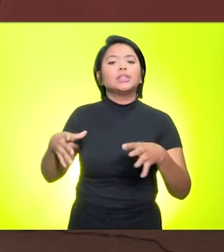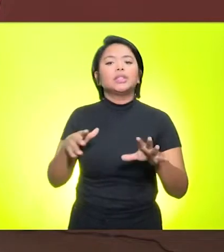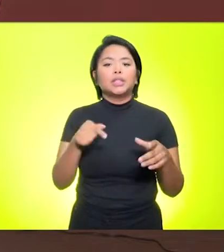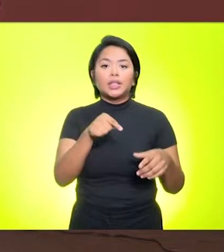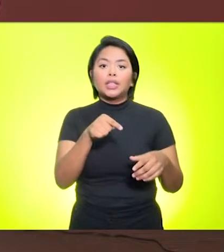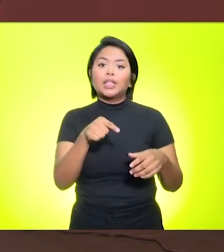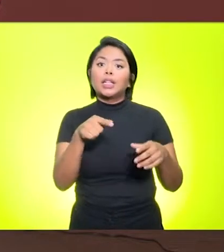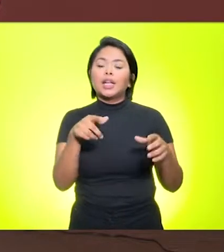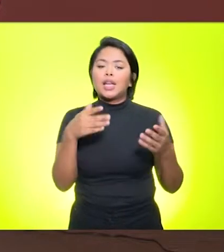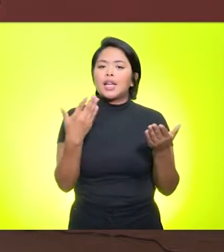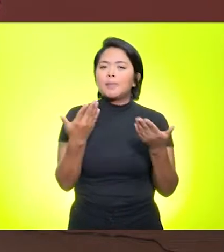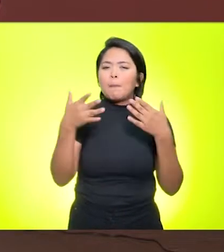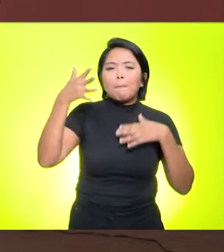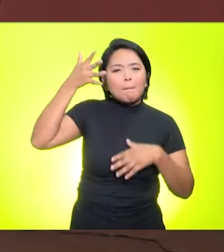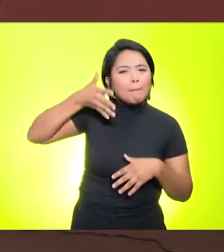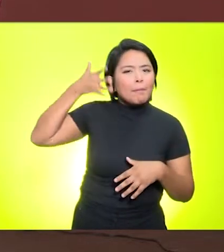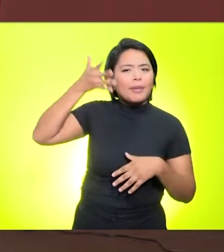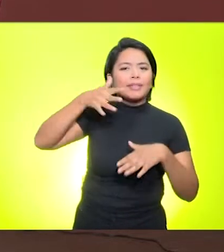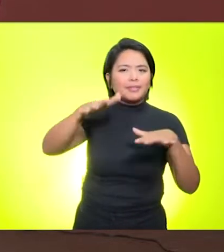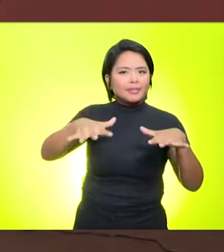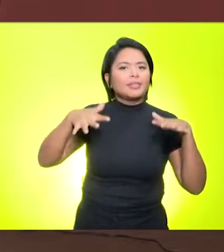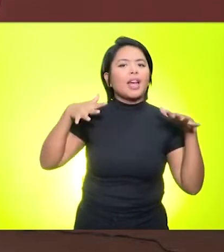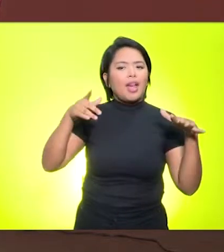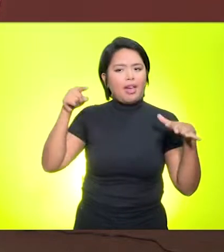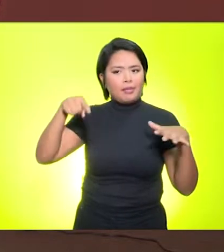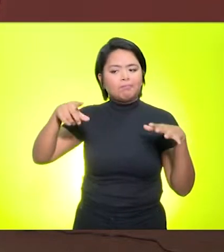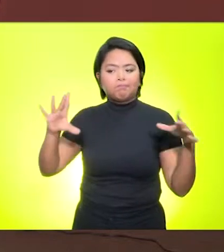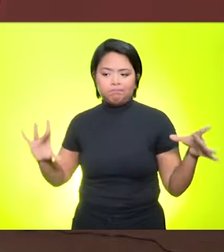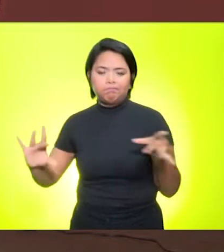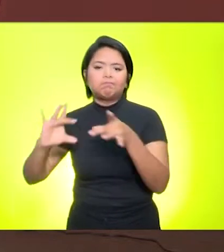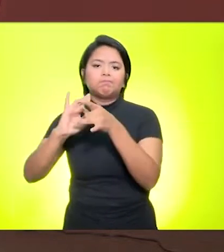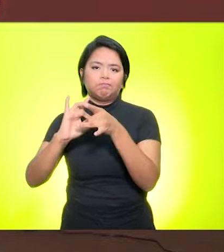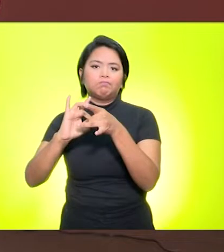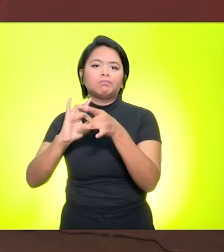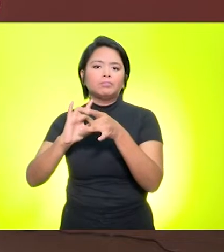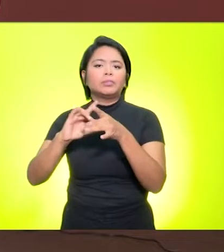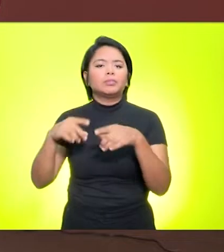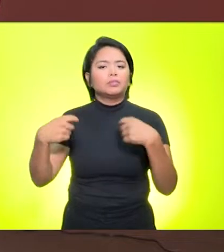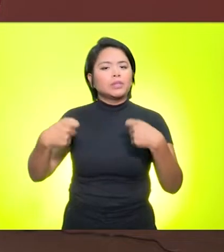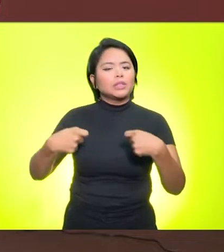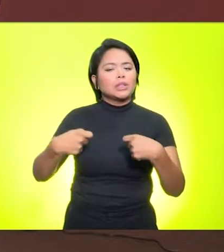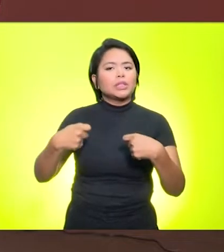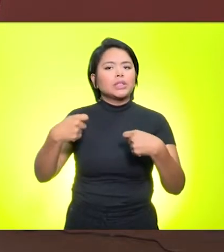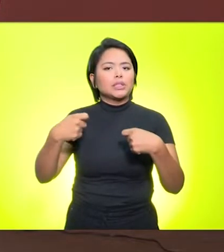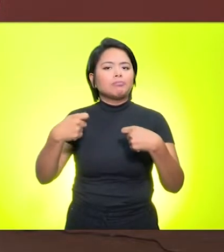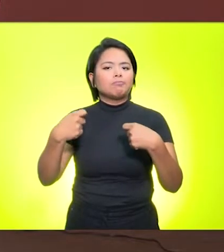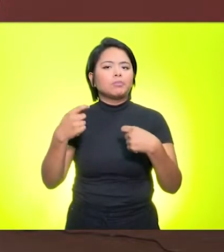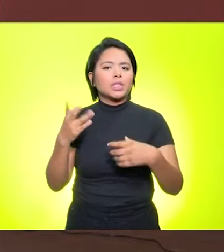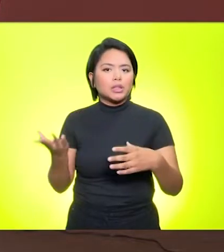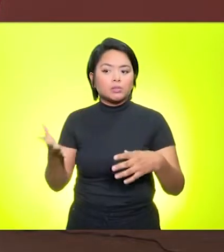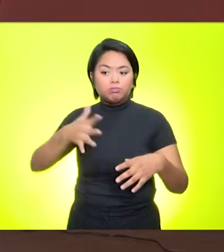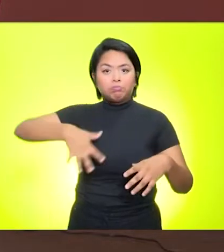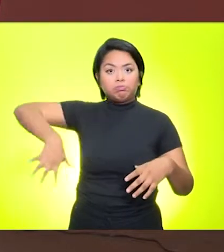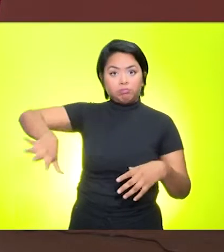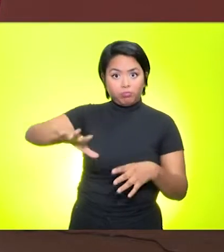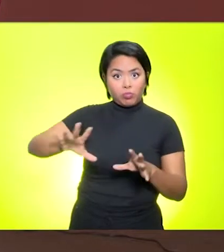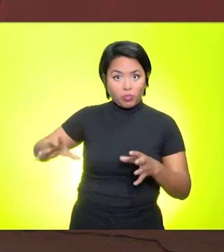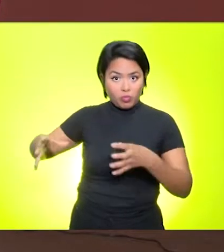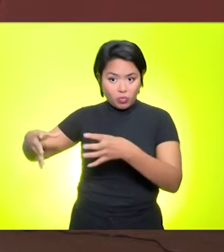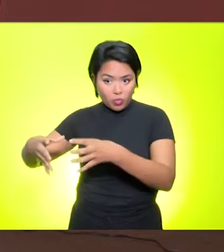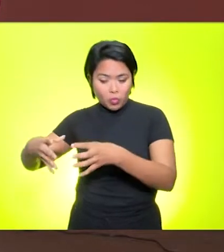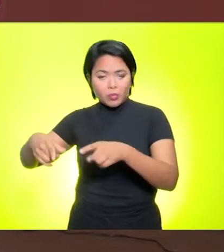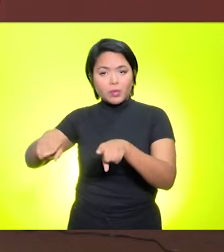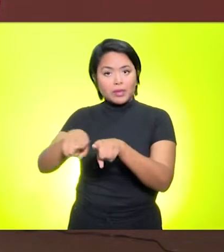magna está inserida dentro da Assembleia Universitária e é importante que tanto o público interno, mas que a comunidade